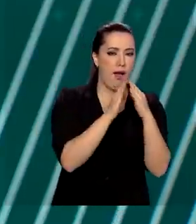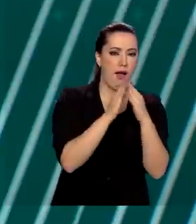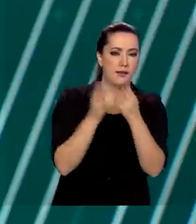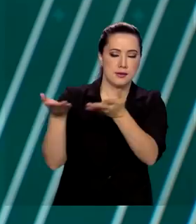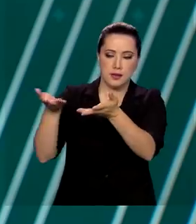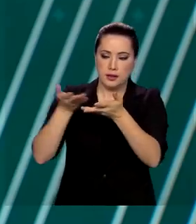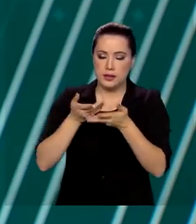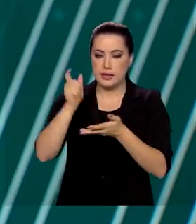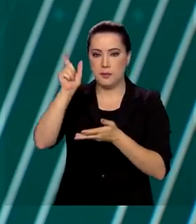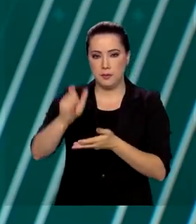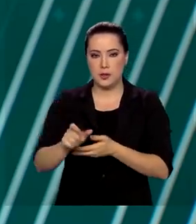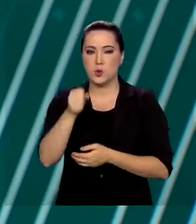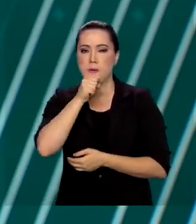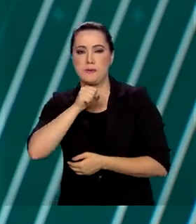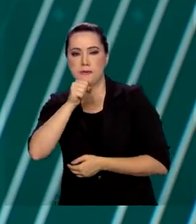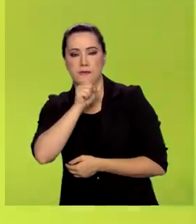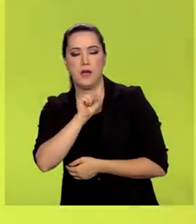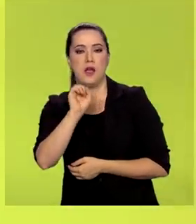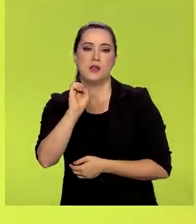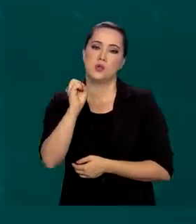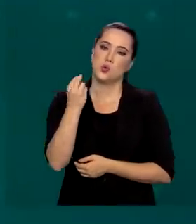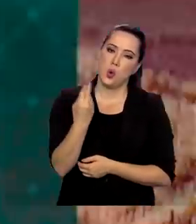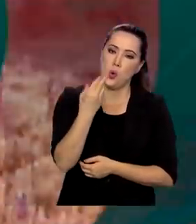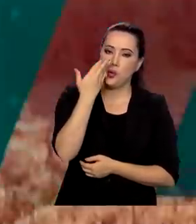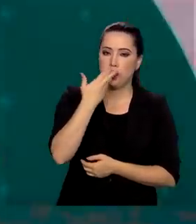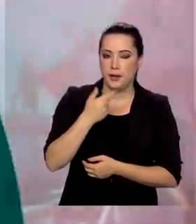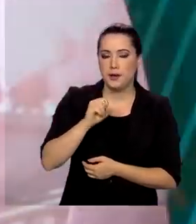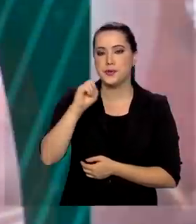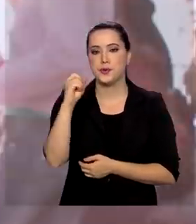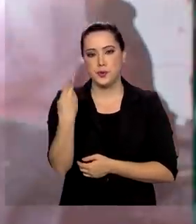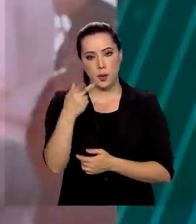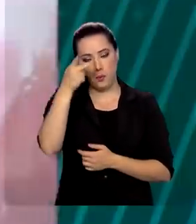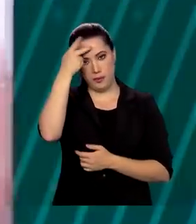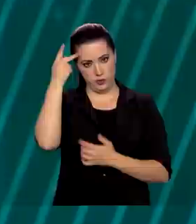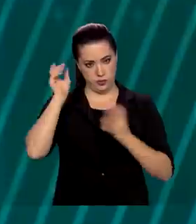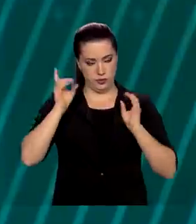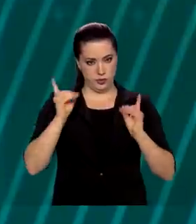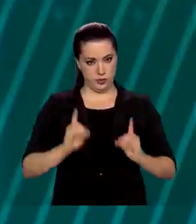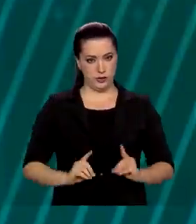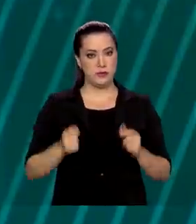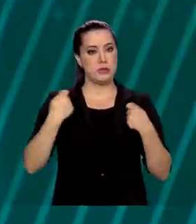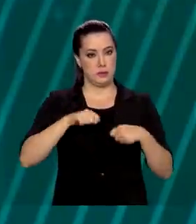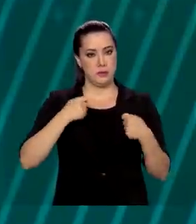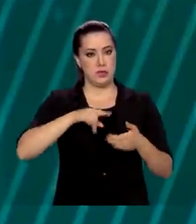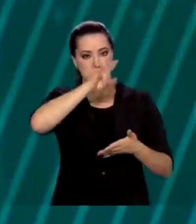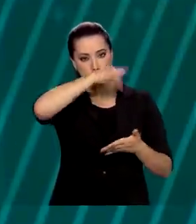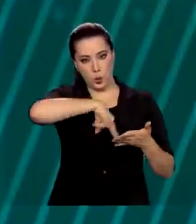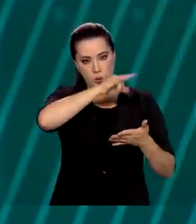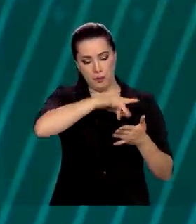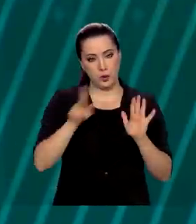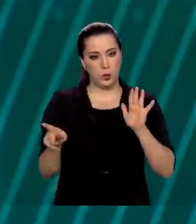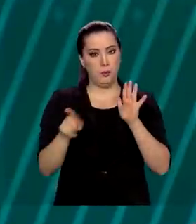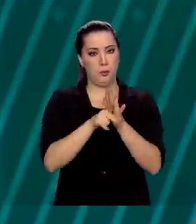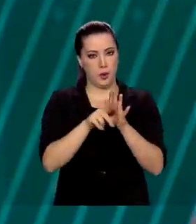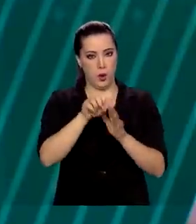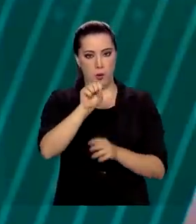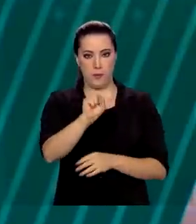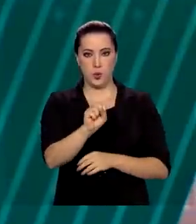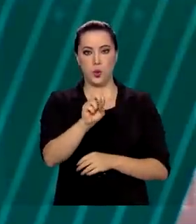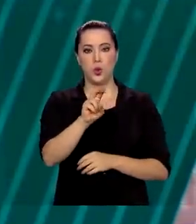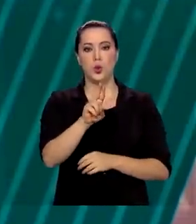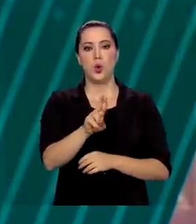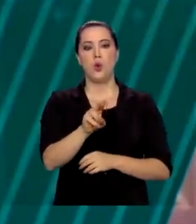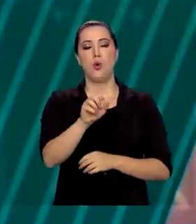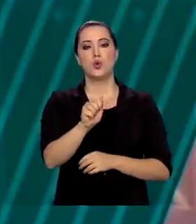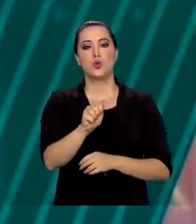que acolhem idosos, crianças e pessoas com deficiência precisam estar certificadas pelo Sistema Único de Assistência Social.